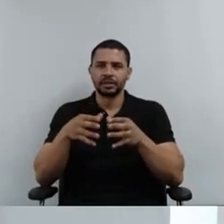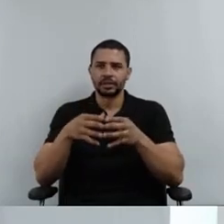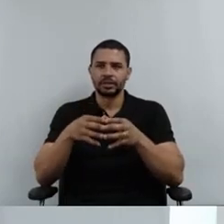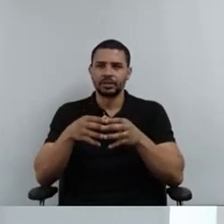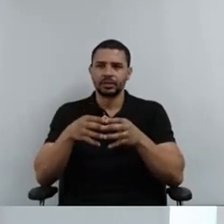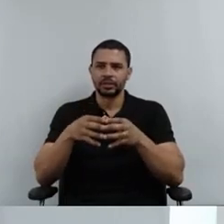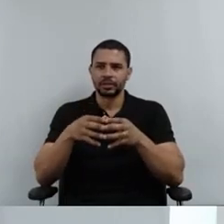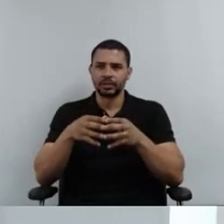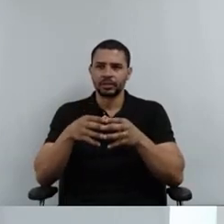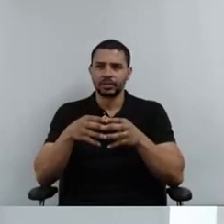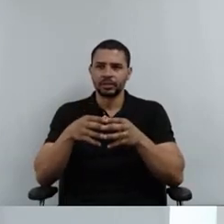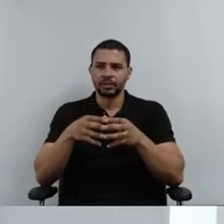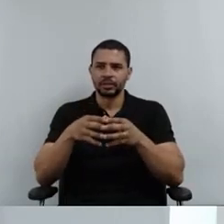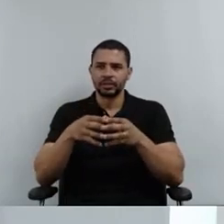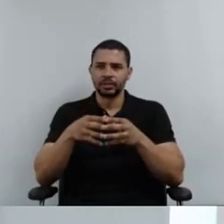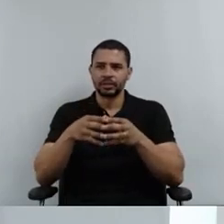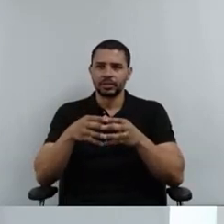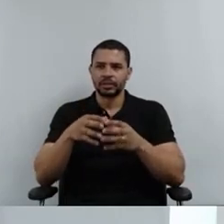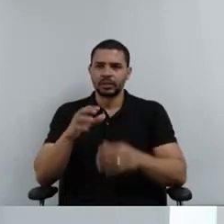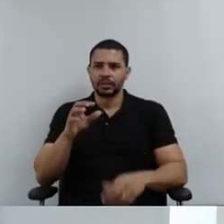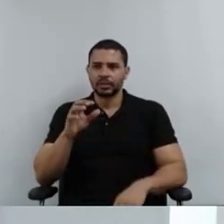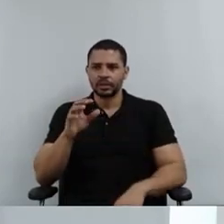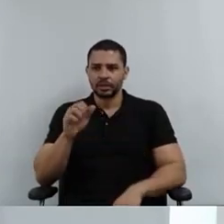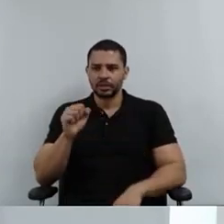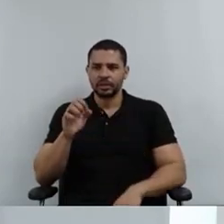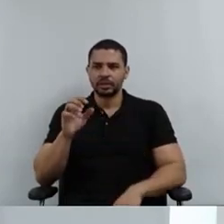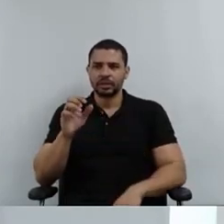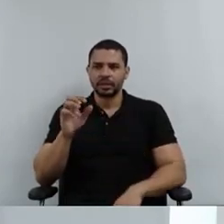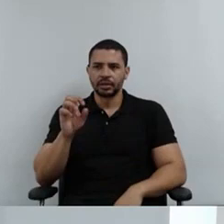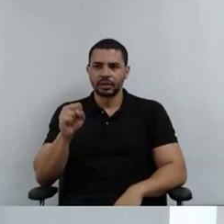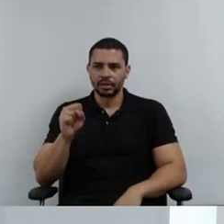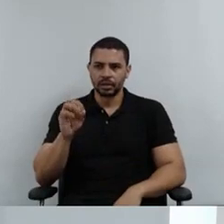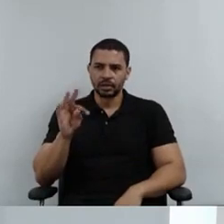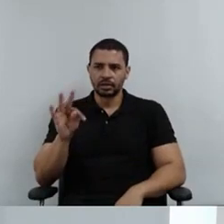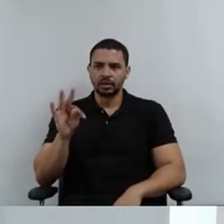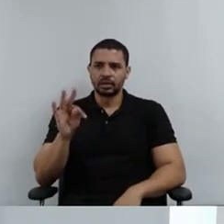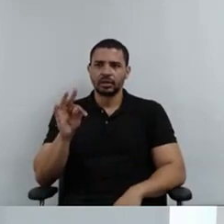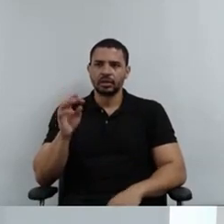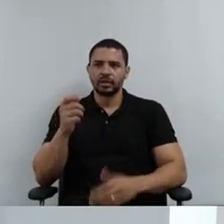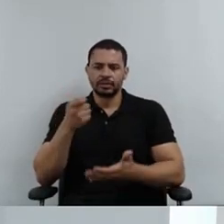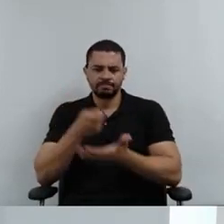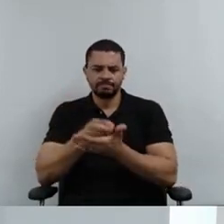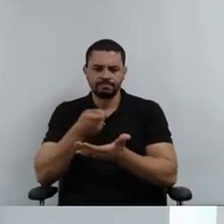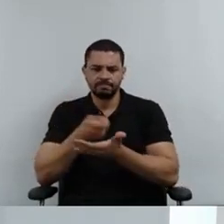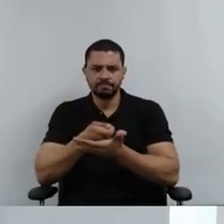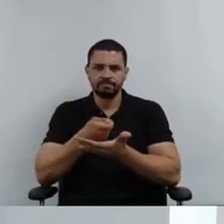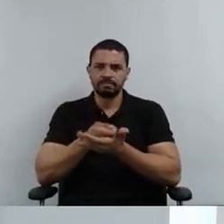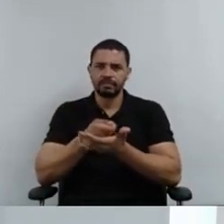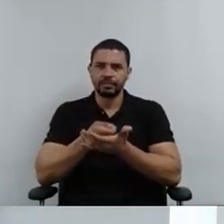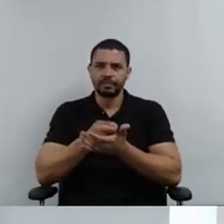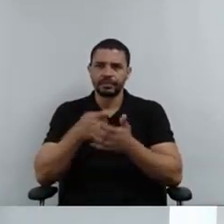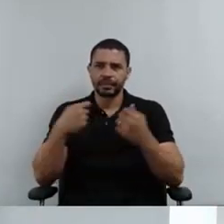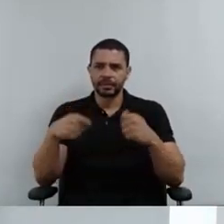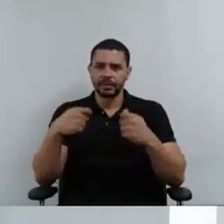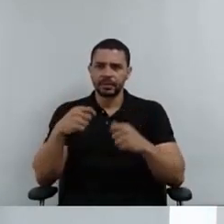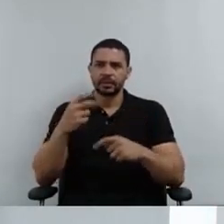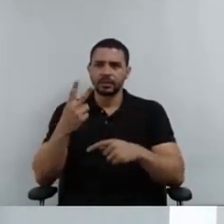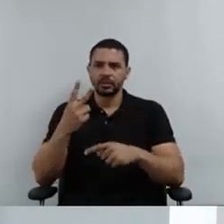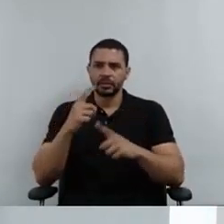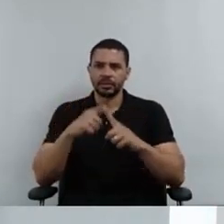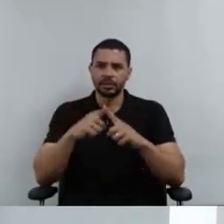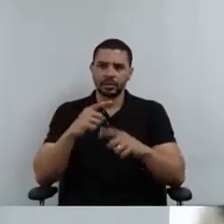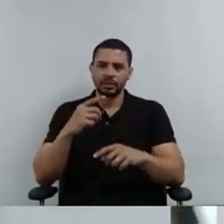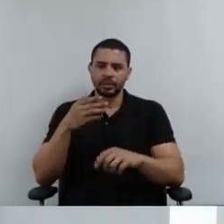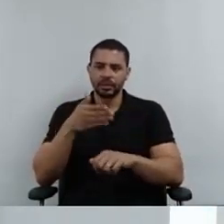CEVAT, elas voltam completamente, isso são visitas quinzenais, elas voltam completamente